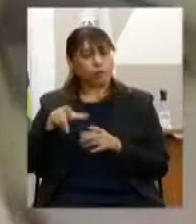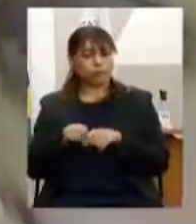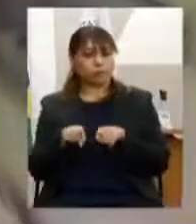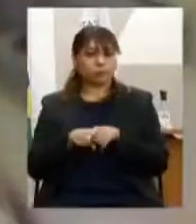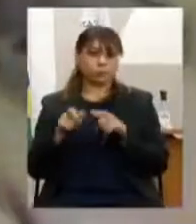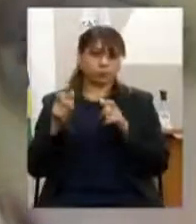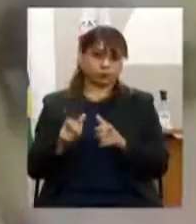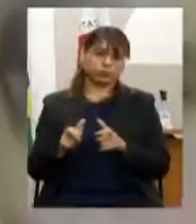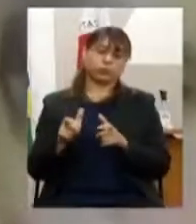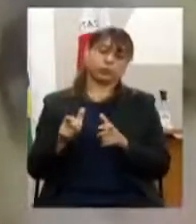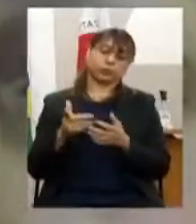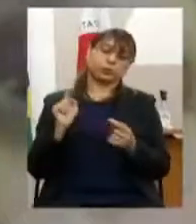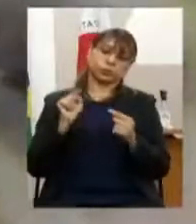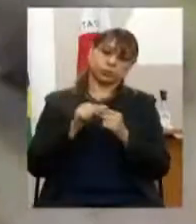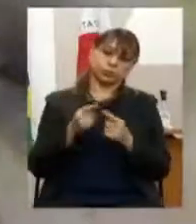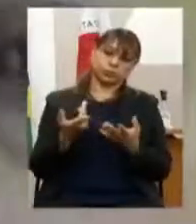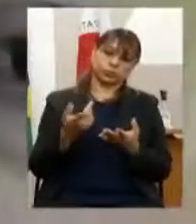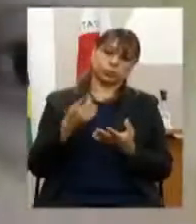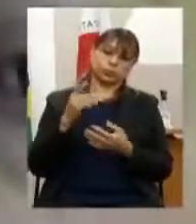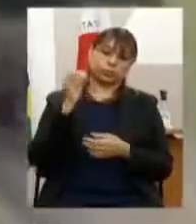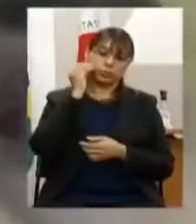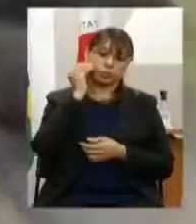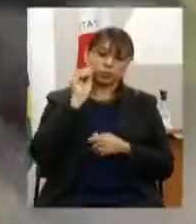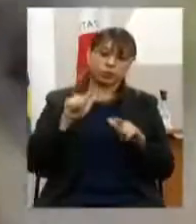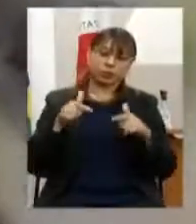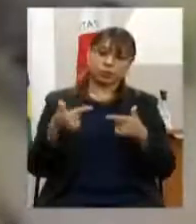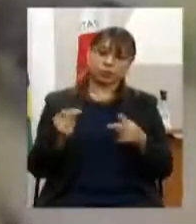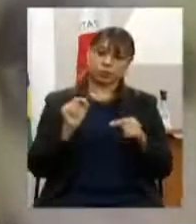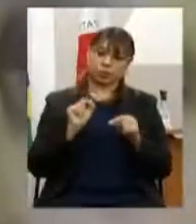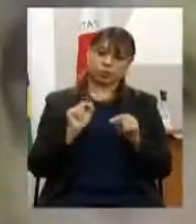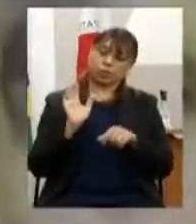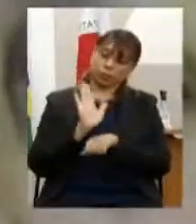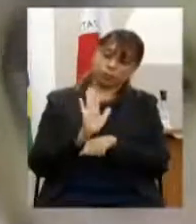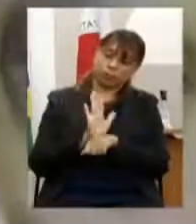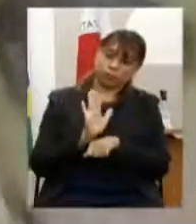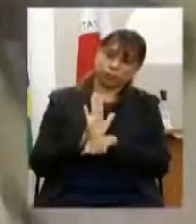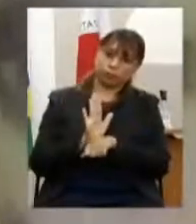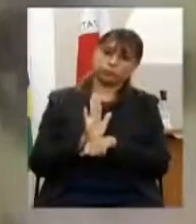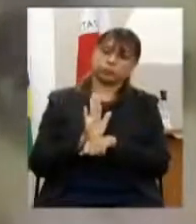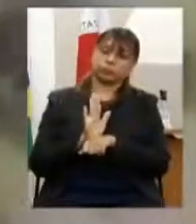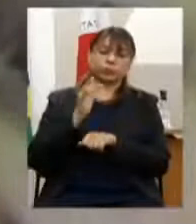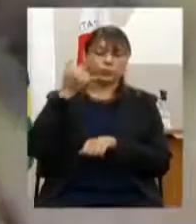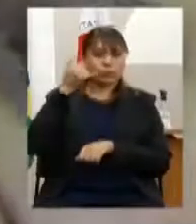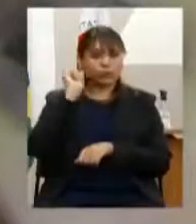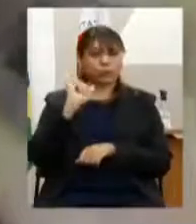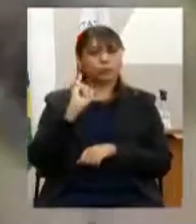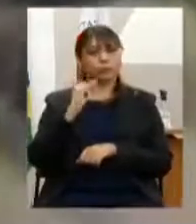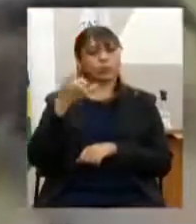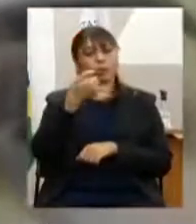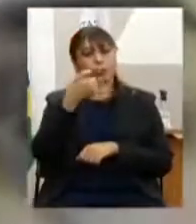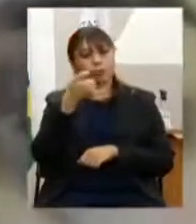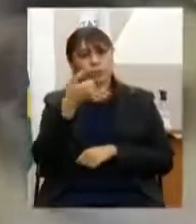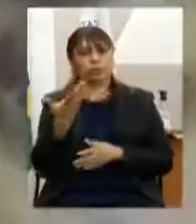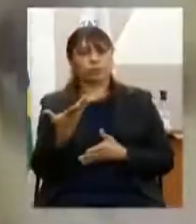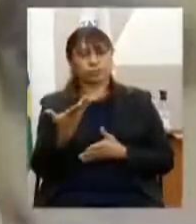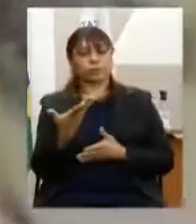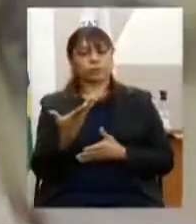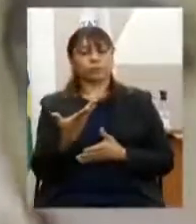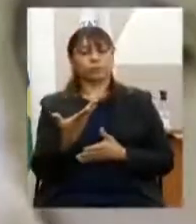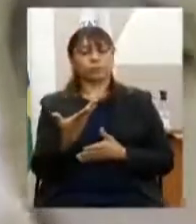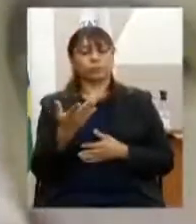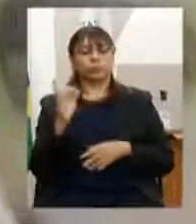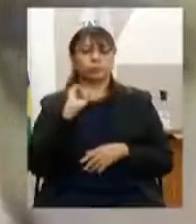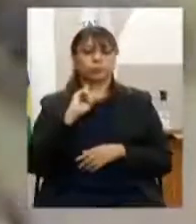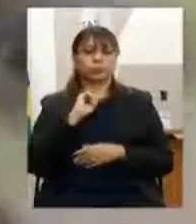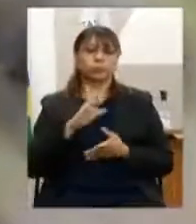finalidade da ação passaria para a seguinte redação, contribuir para a redução do déficit habitacional em Minas Gerais, promovendo a